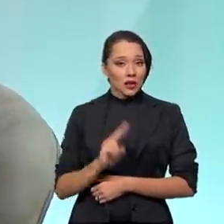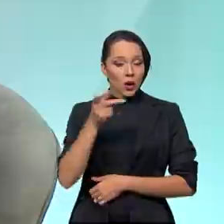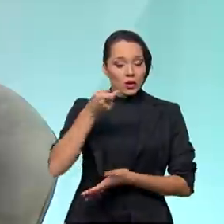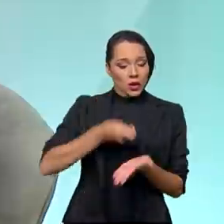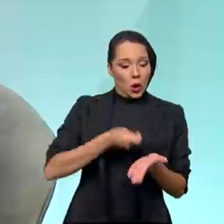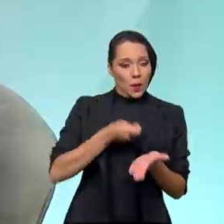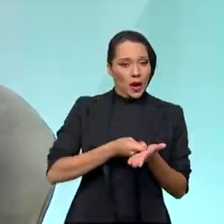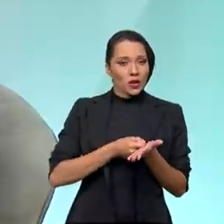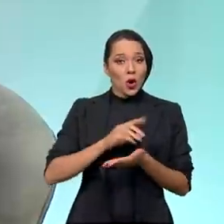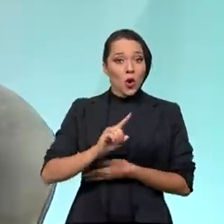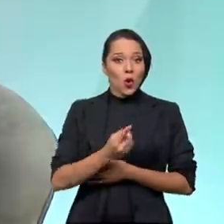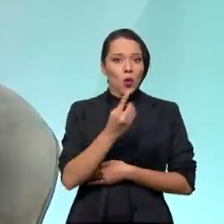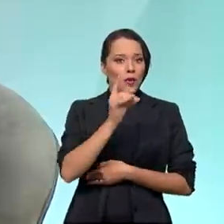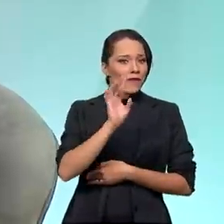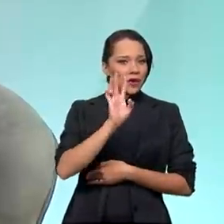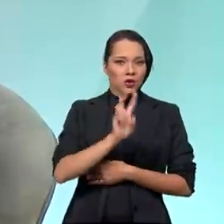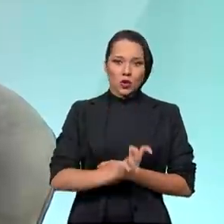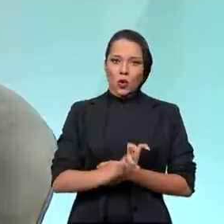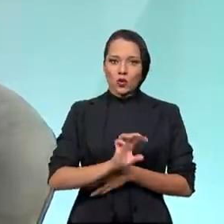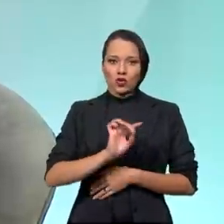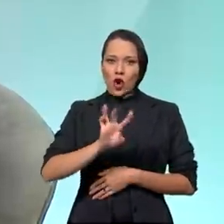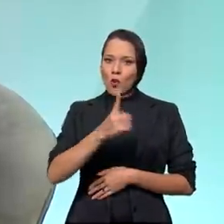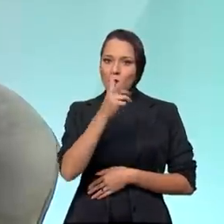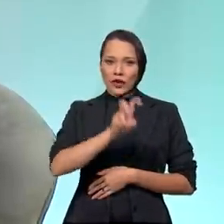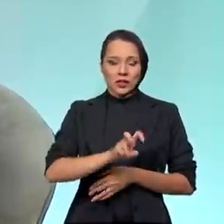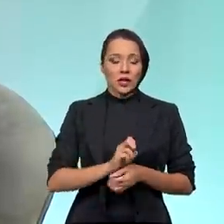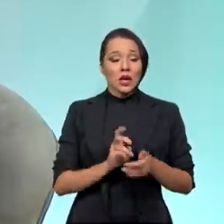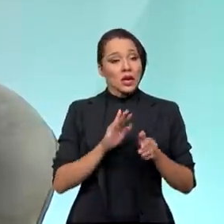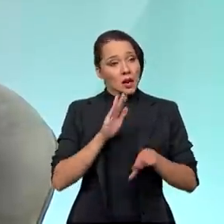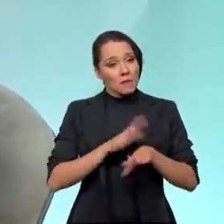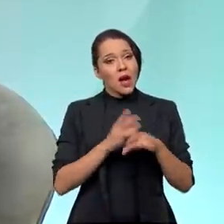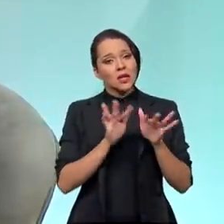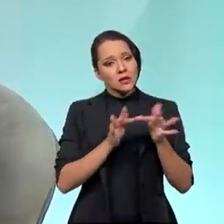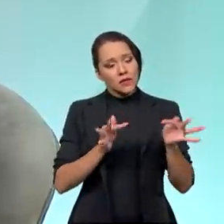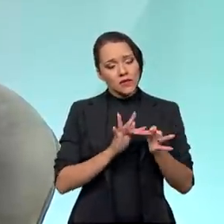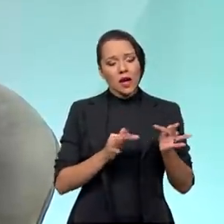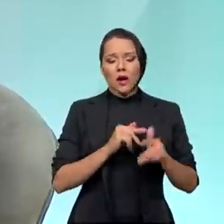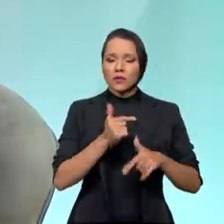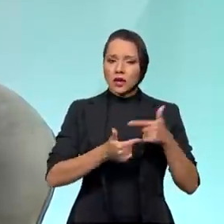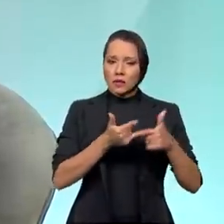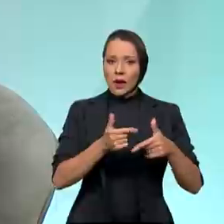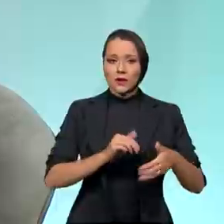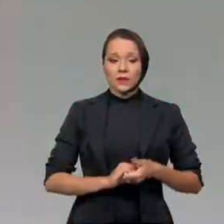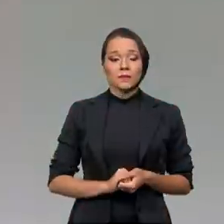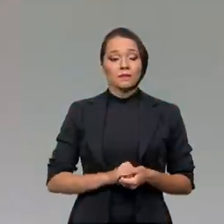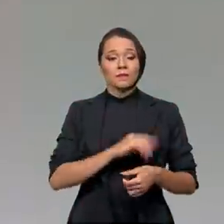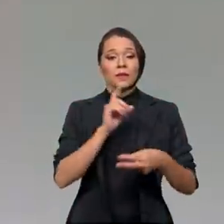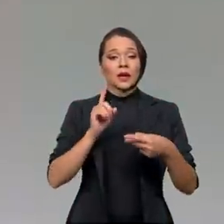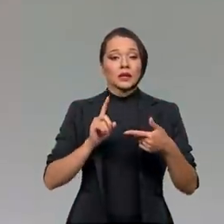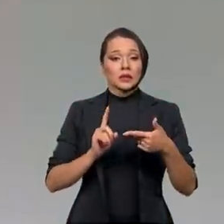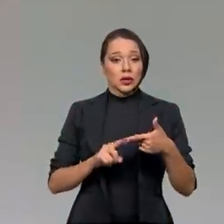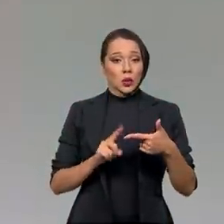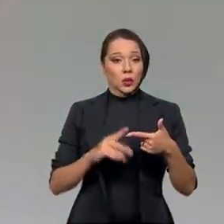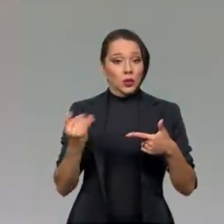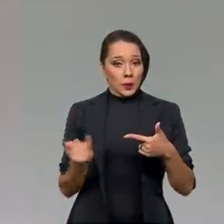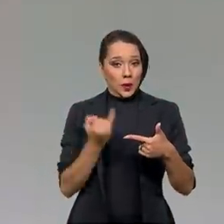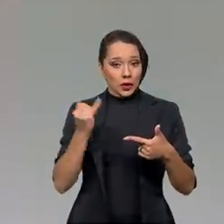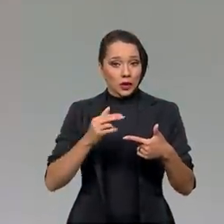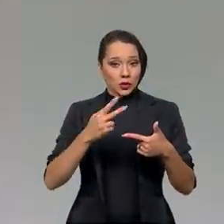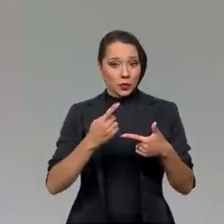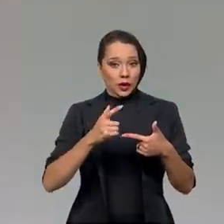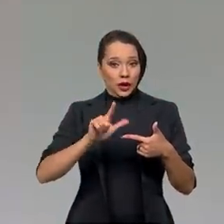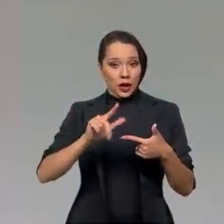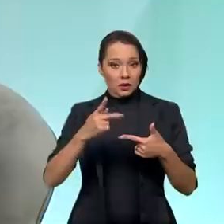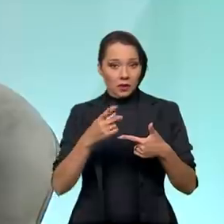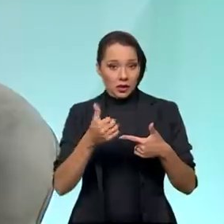cobrado em uma única etapa da cadeia, o que simplifica as operações. Segundo ponto importante do PLP